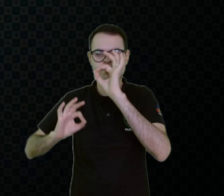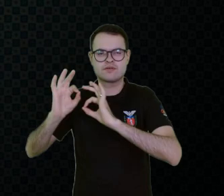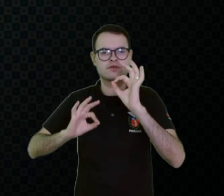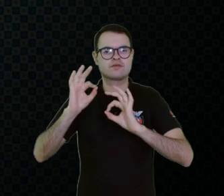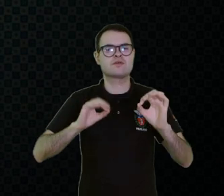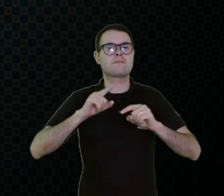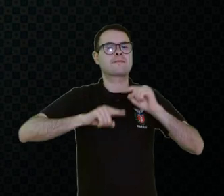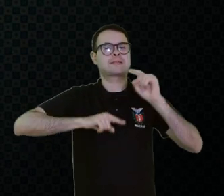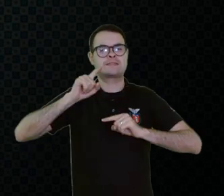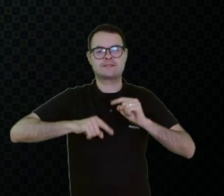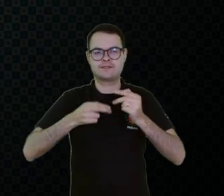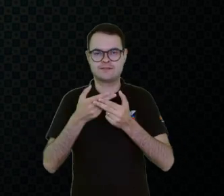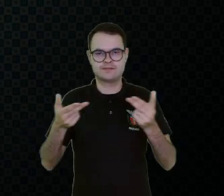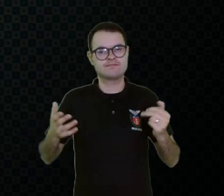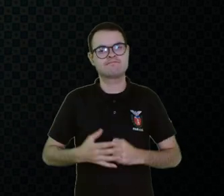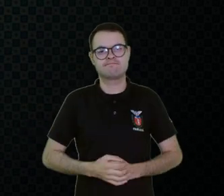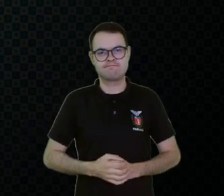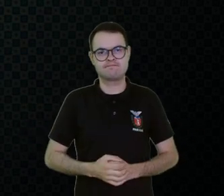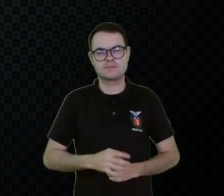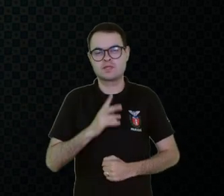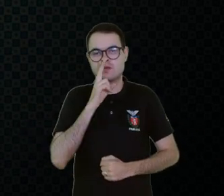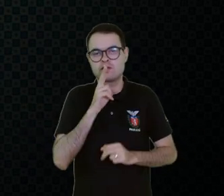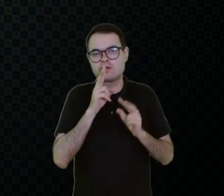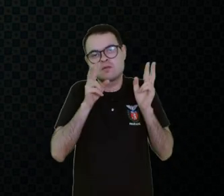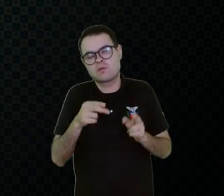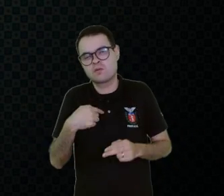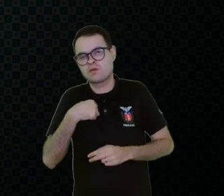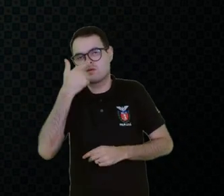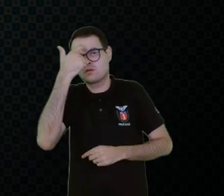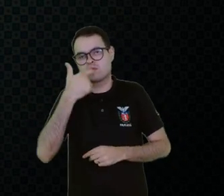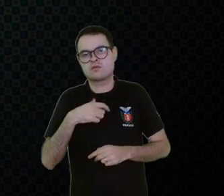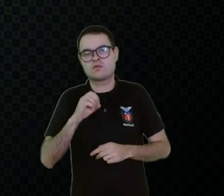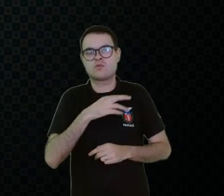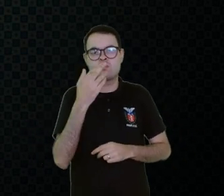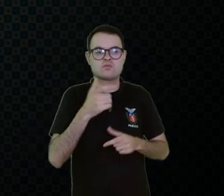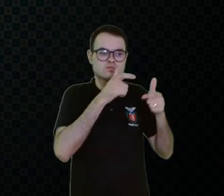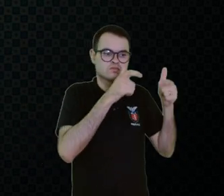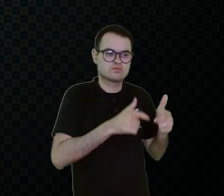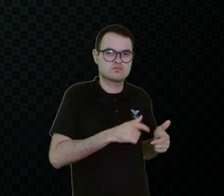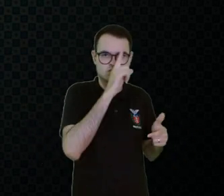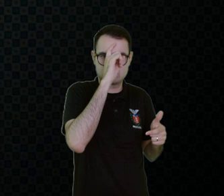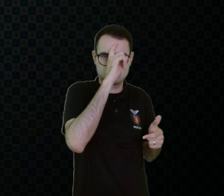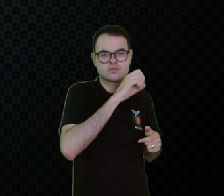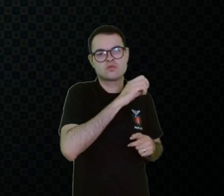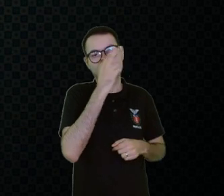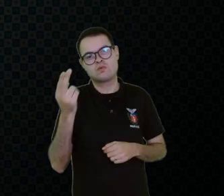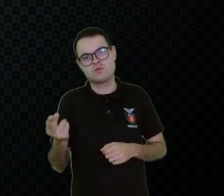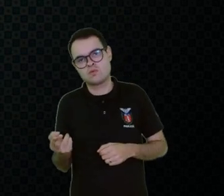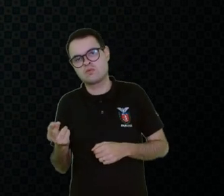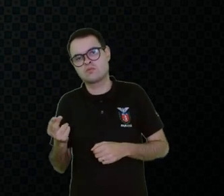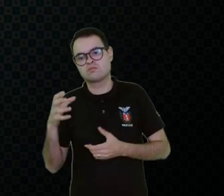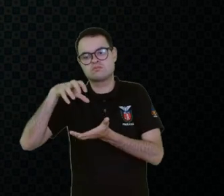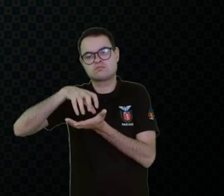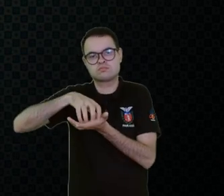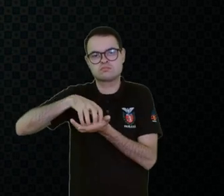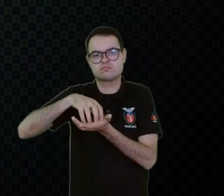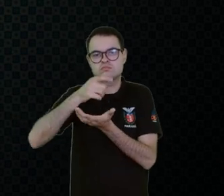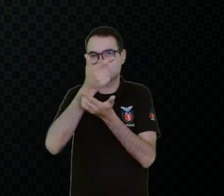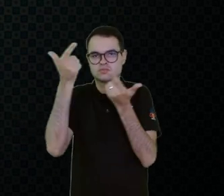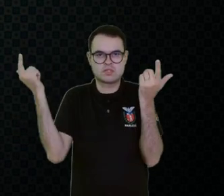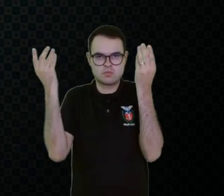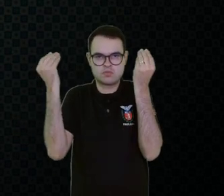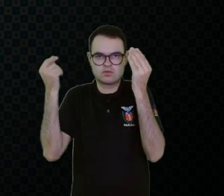como, no meu caso, uma clínica, uma instituição que não tem recursos